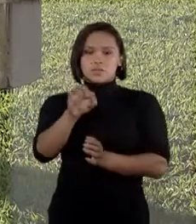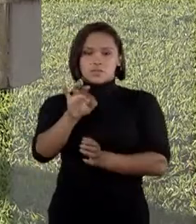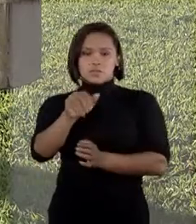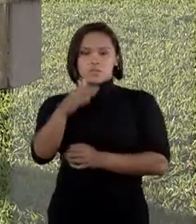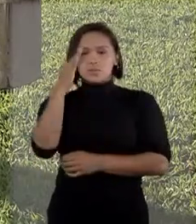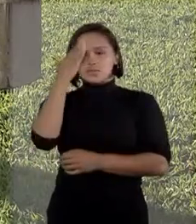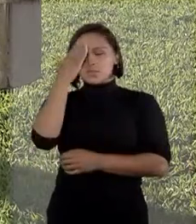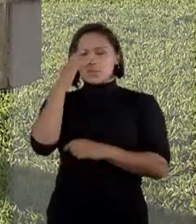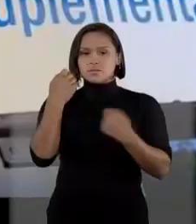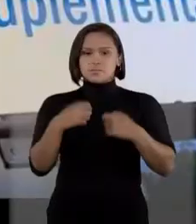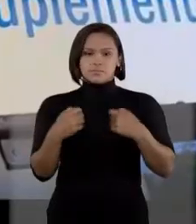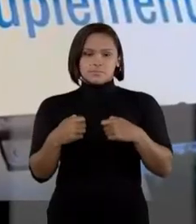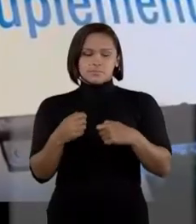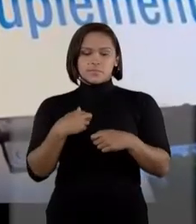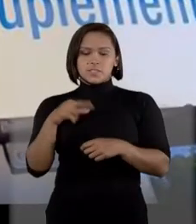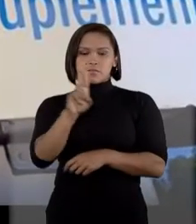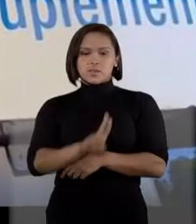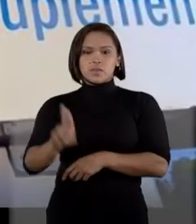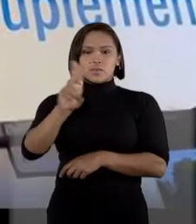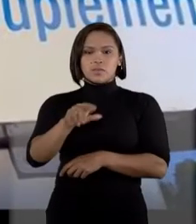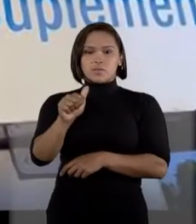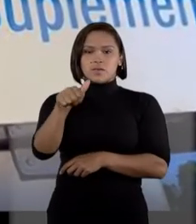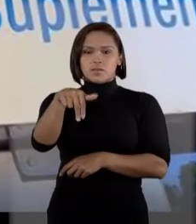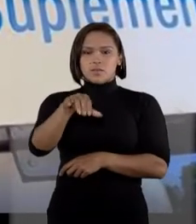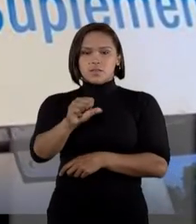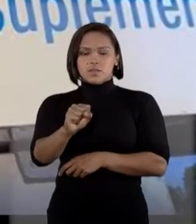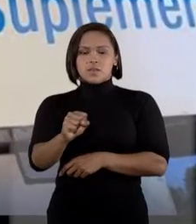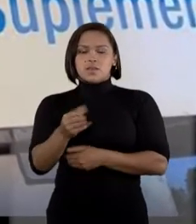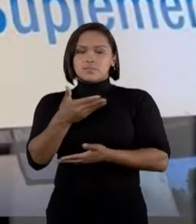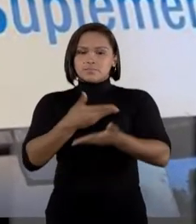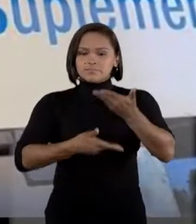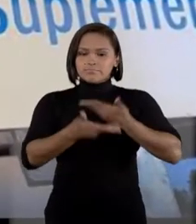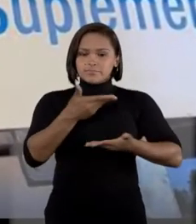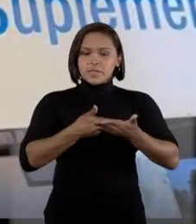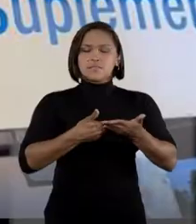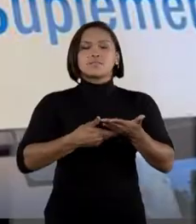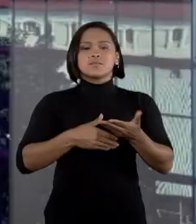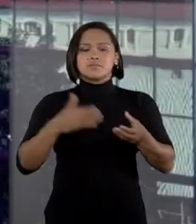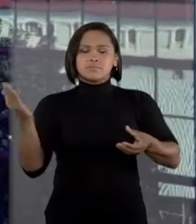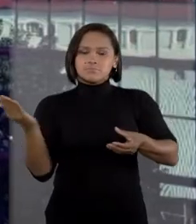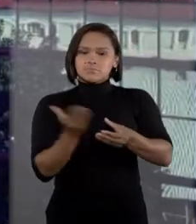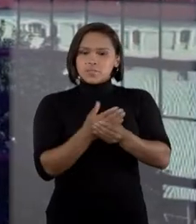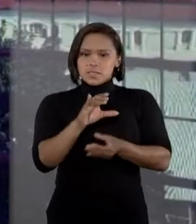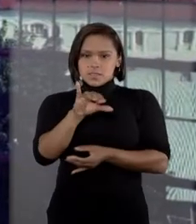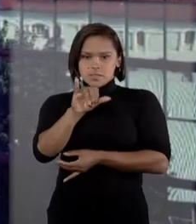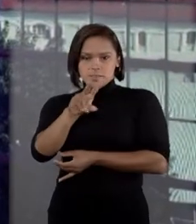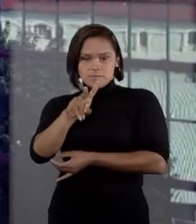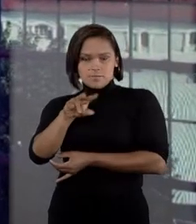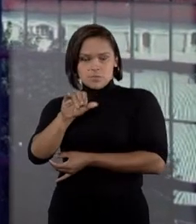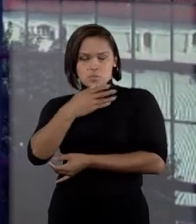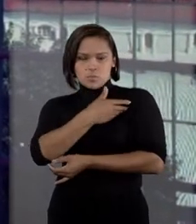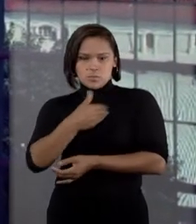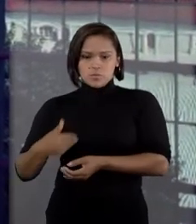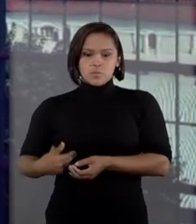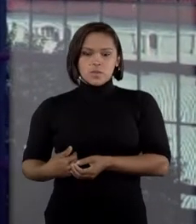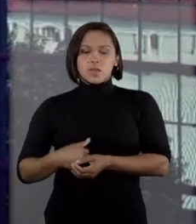entendeu ser necessário que a União e a ANS façam parte de uma ação civil pública, onde o Ministério Público do Rio de Janeiro questiona